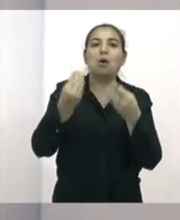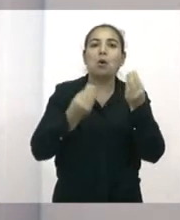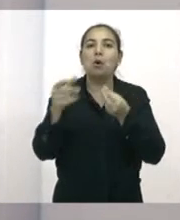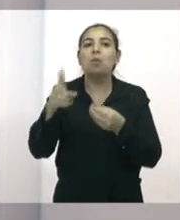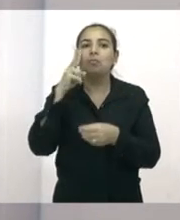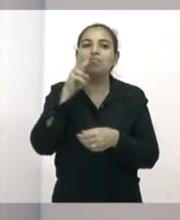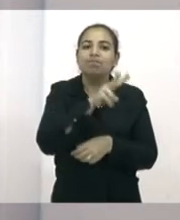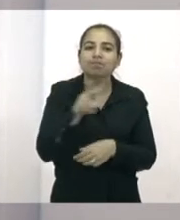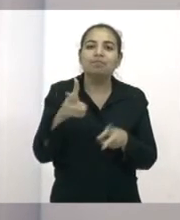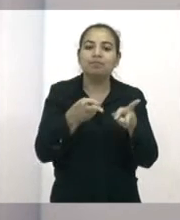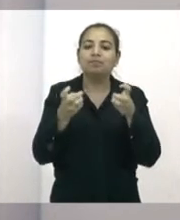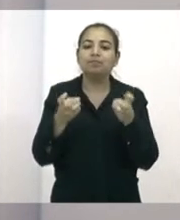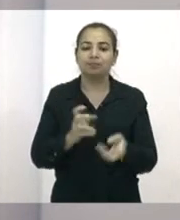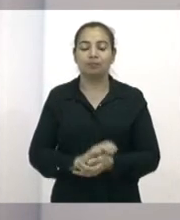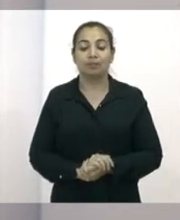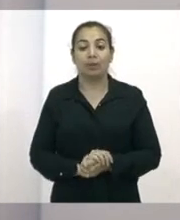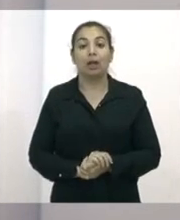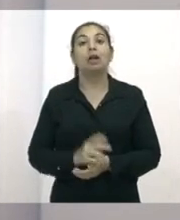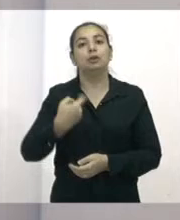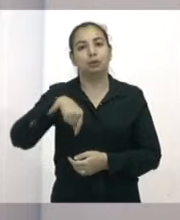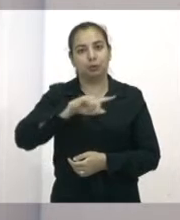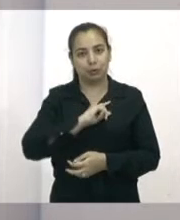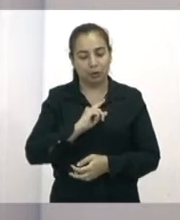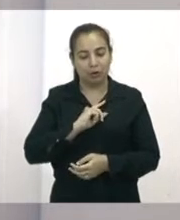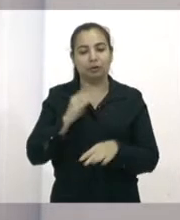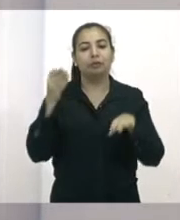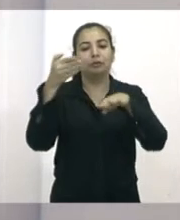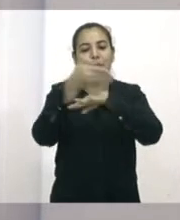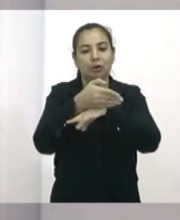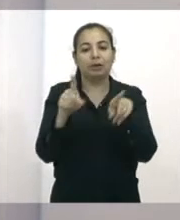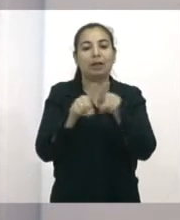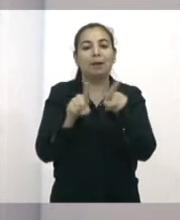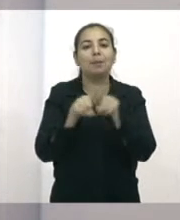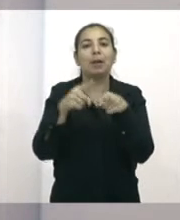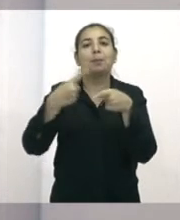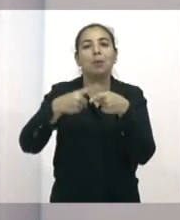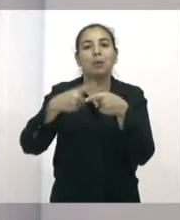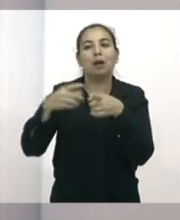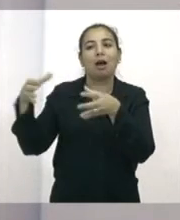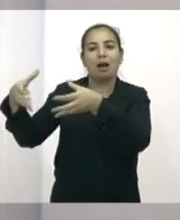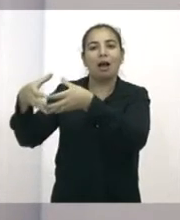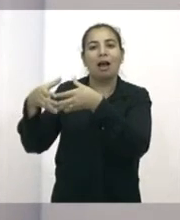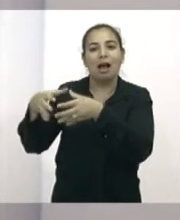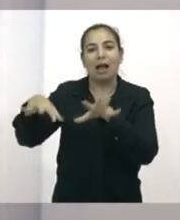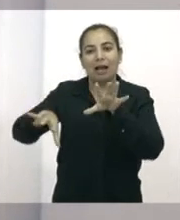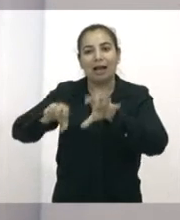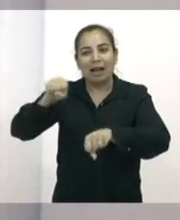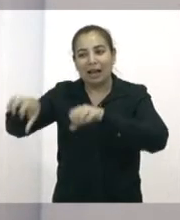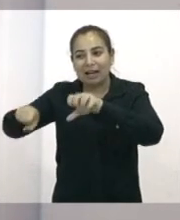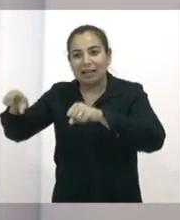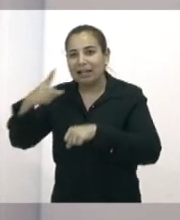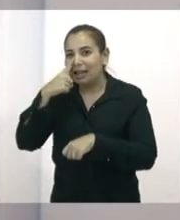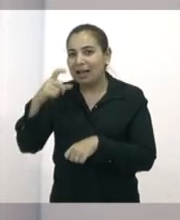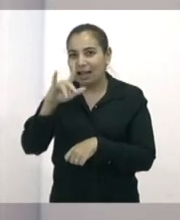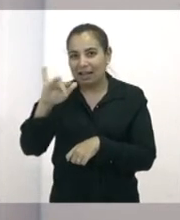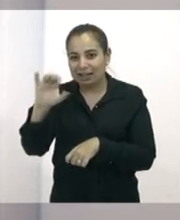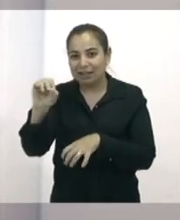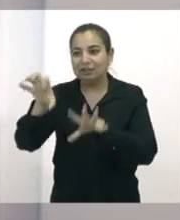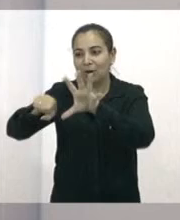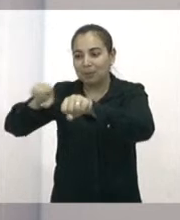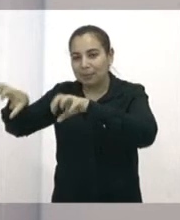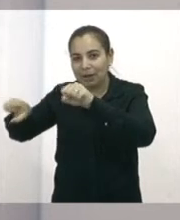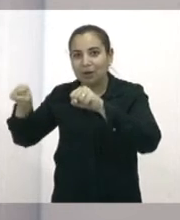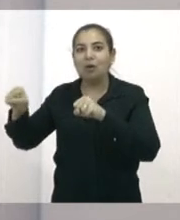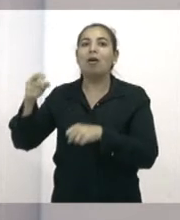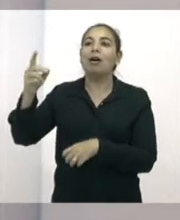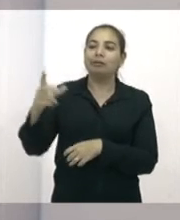Pronto, essa demanda dos galpões também nos veio a partir da rede de catadores aqui do Estado do Ceará, que procurou a comissão pedindo ajuda. Nós